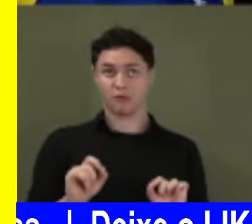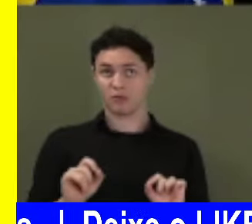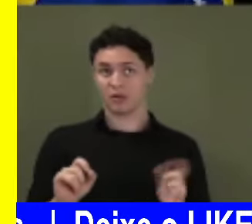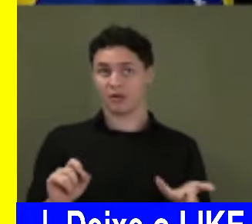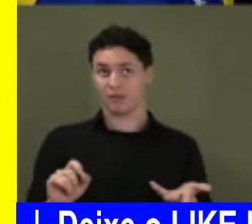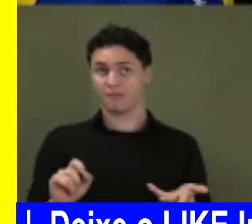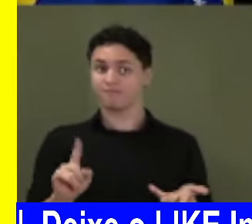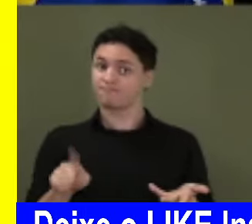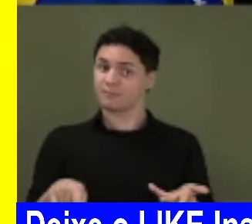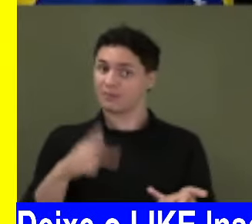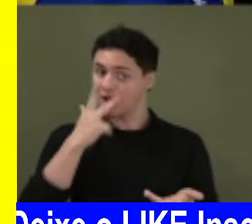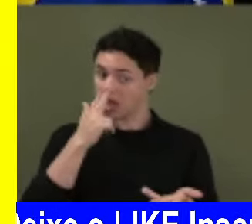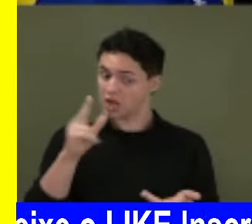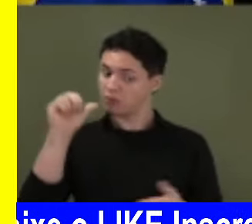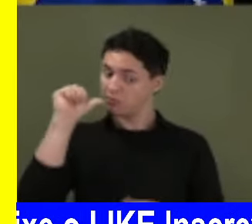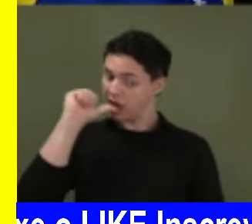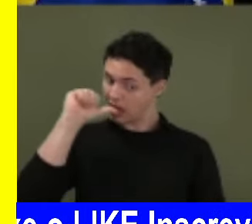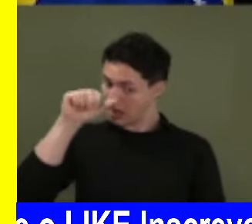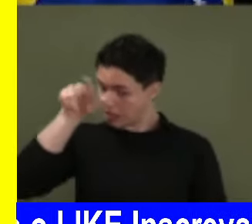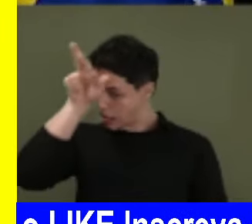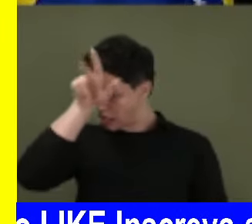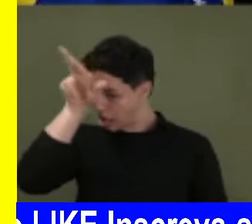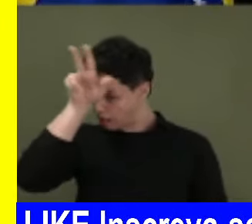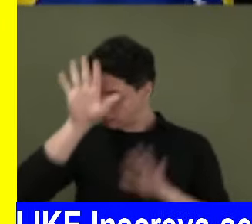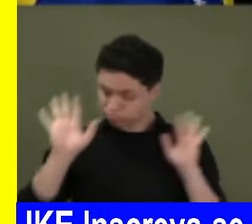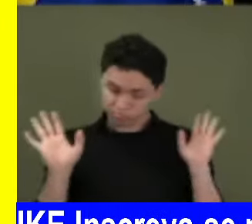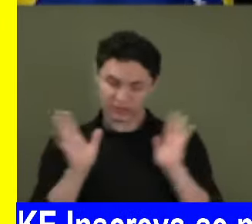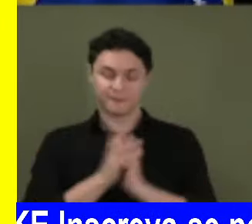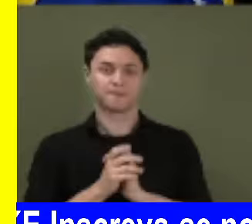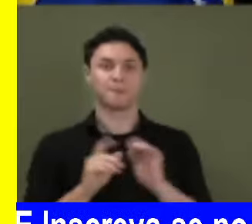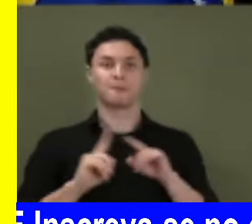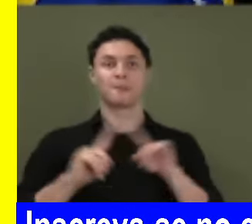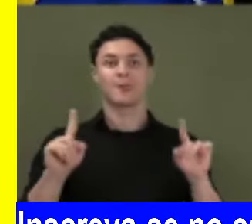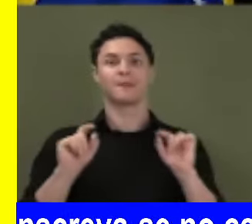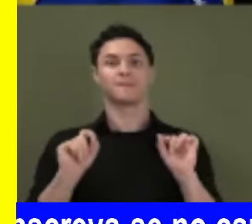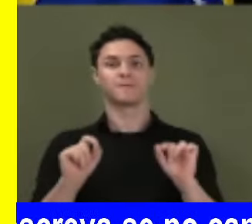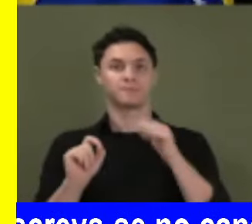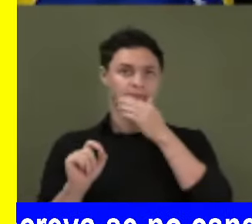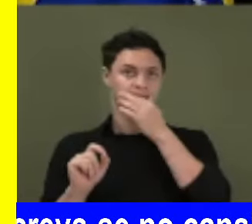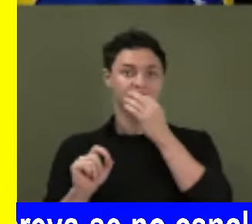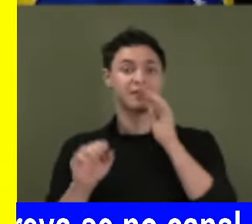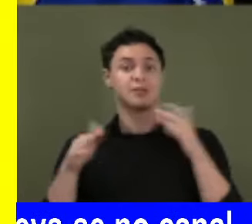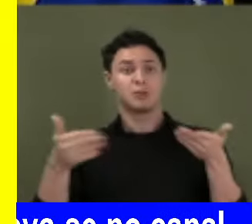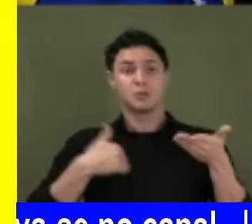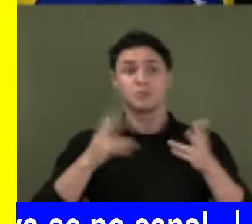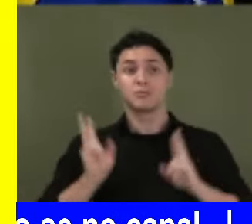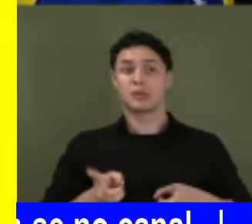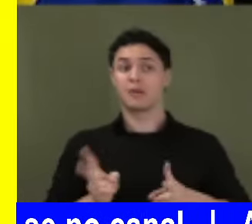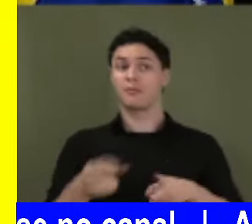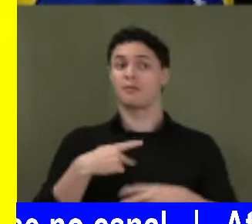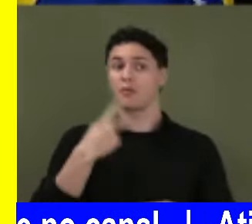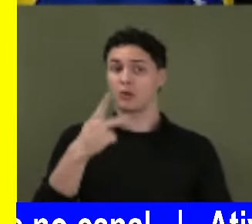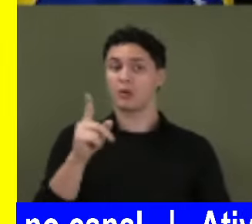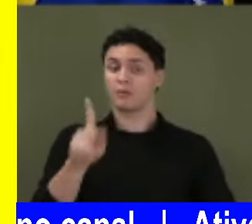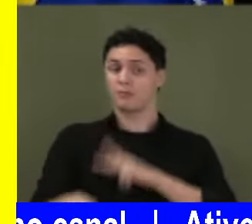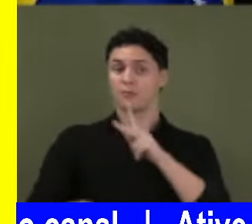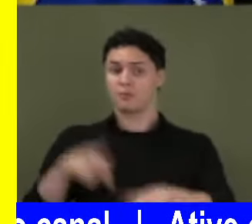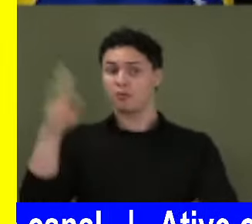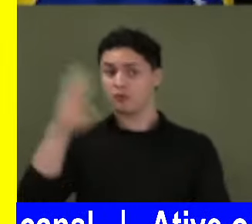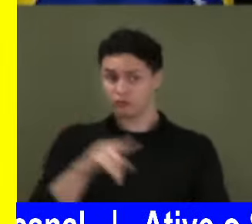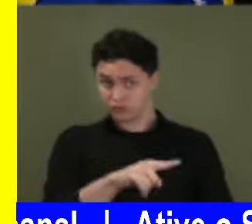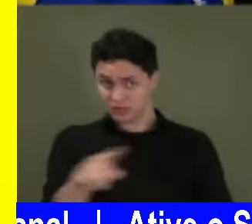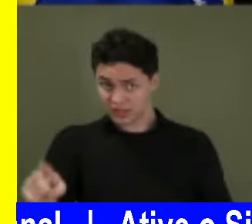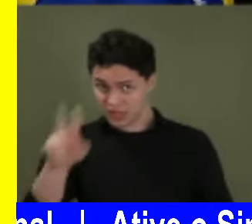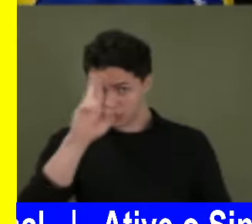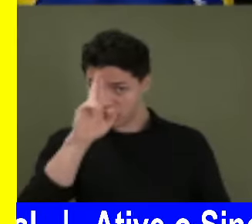gente? Levemente alterado. Mas eu queria falar aqui sobre isso. Como eu sempre falo aqui todos os dias, pessoal, população brasileira, você que é o patrão,